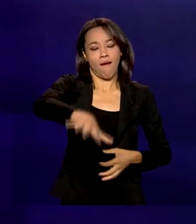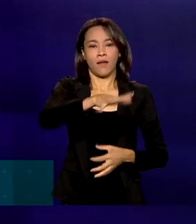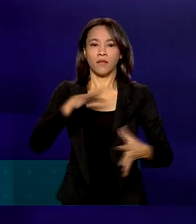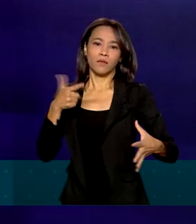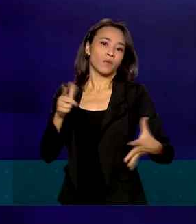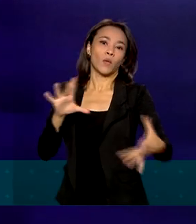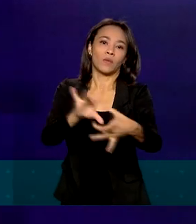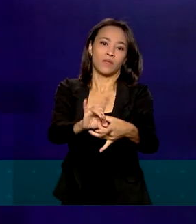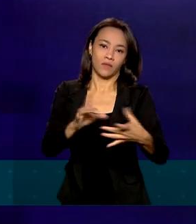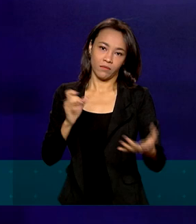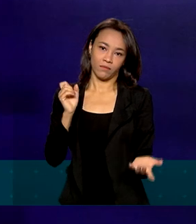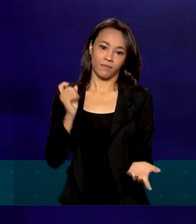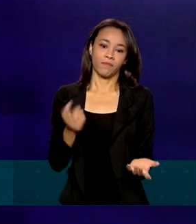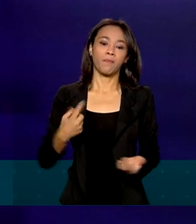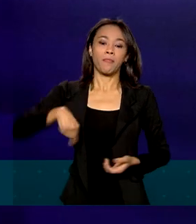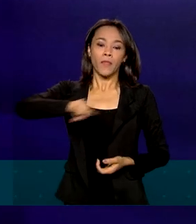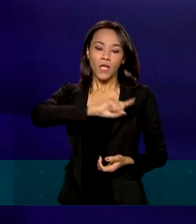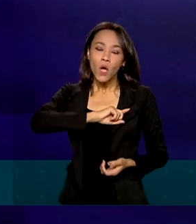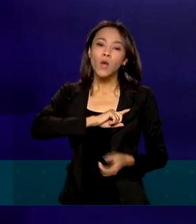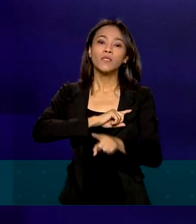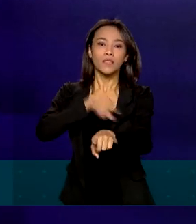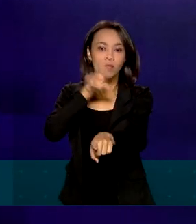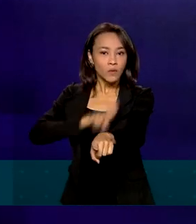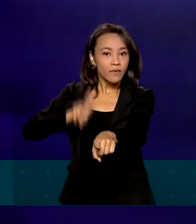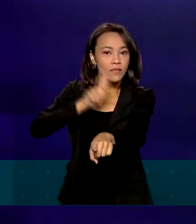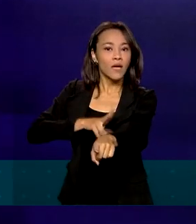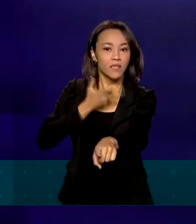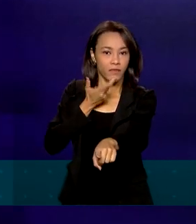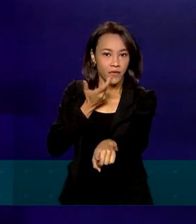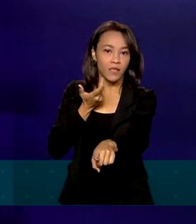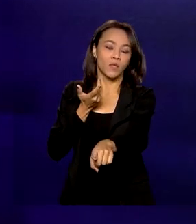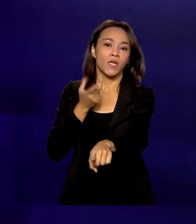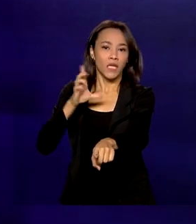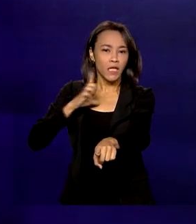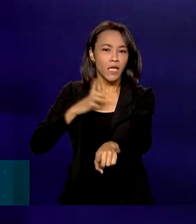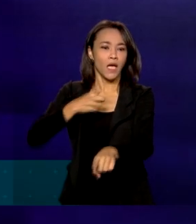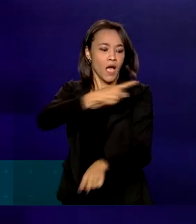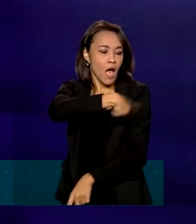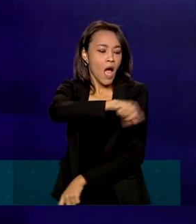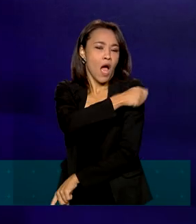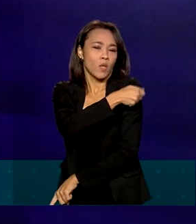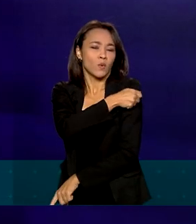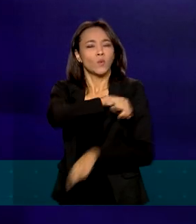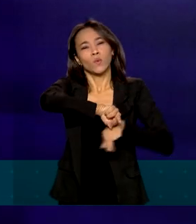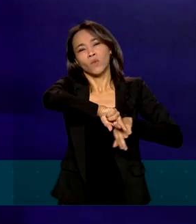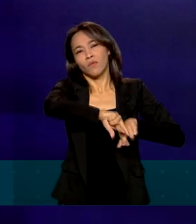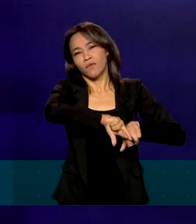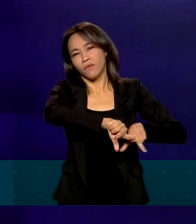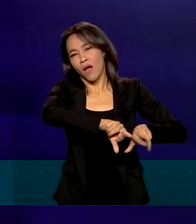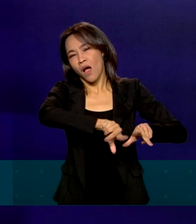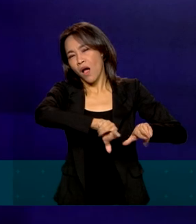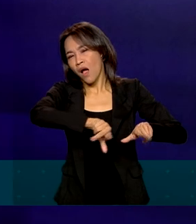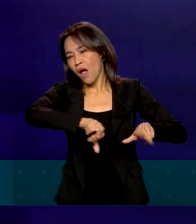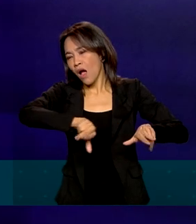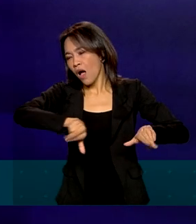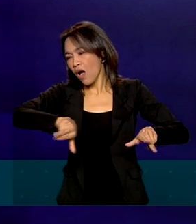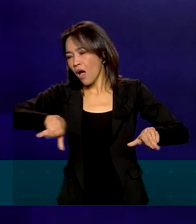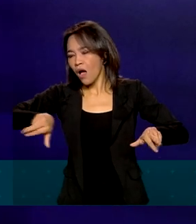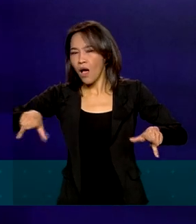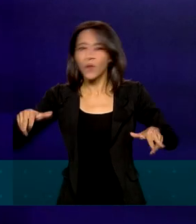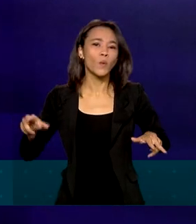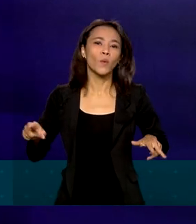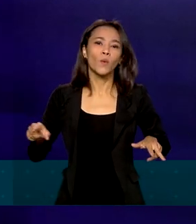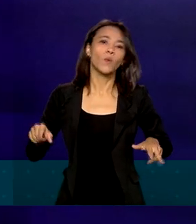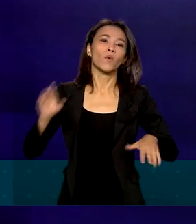para que nossas universidades estejam com bancos, com estudantes das mais diversas recortes, dos mais diversos